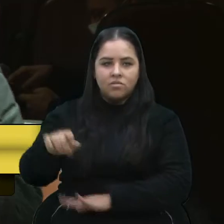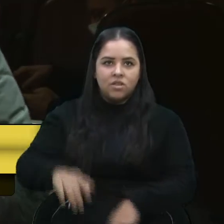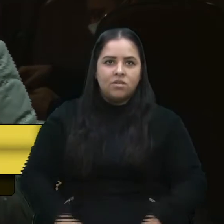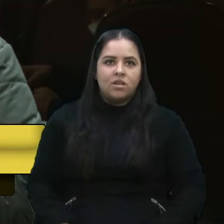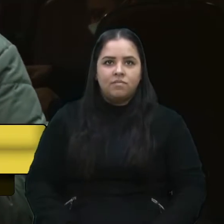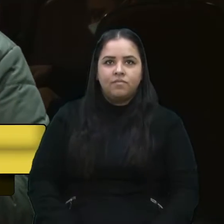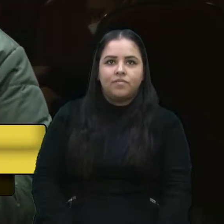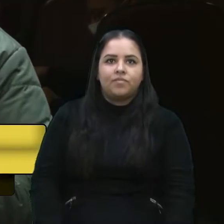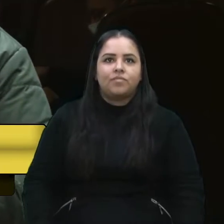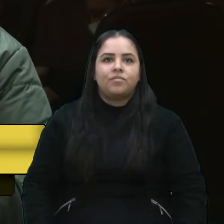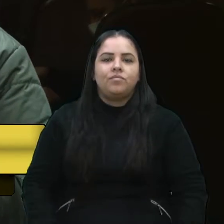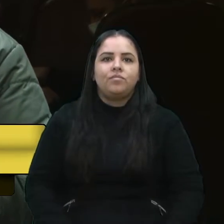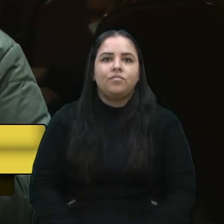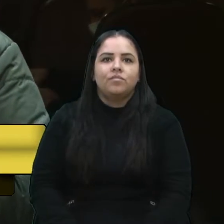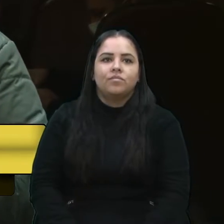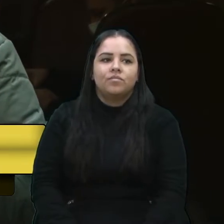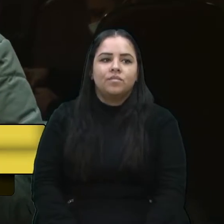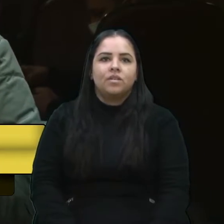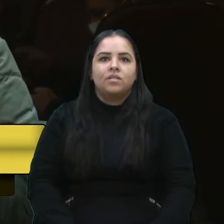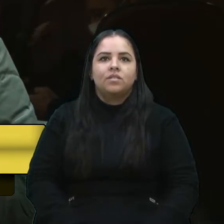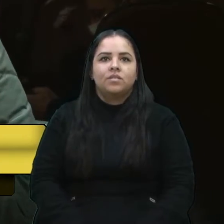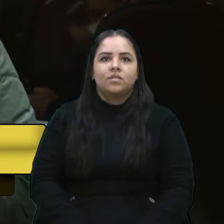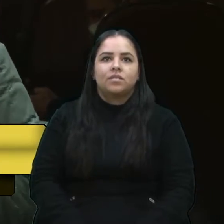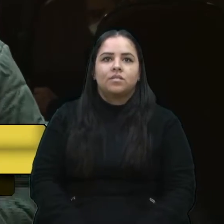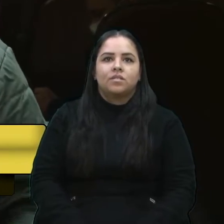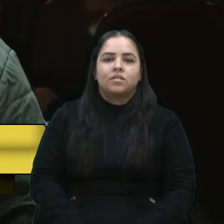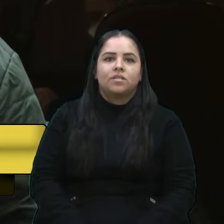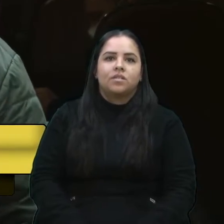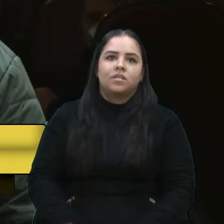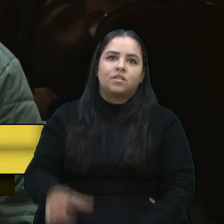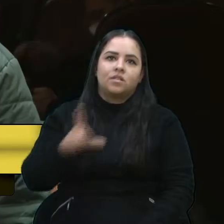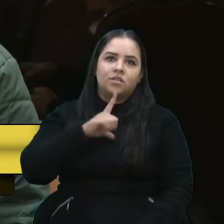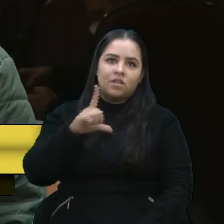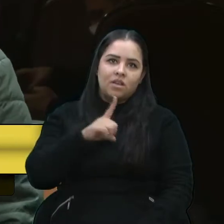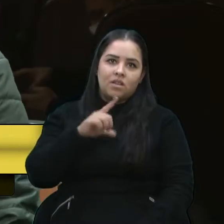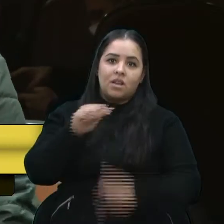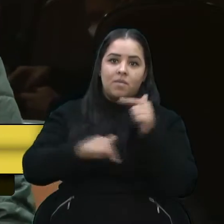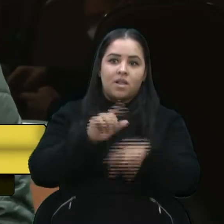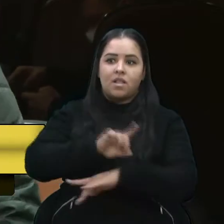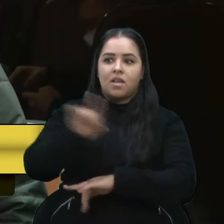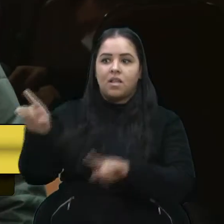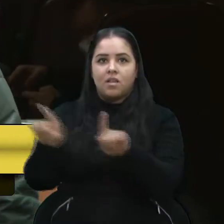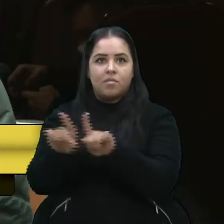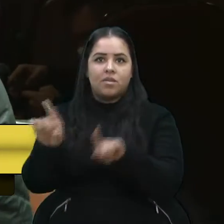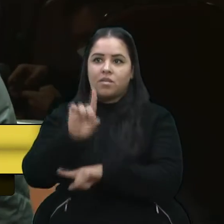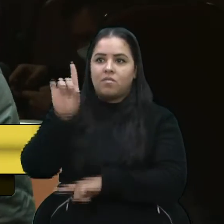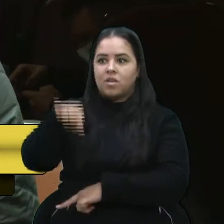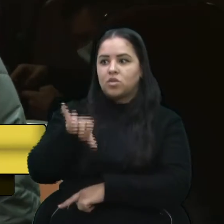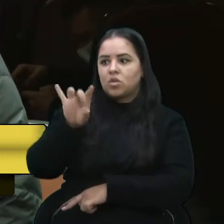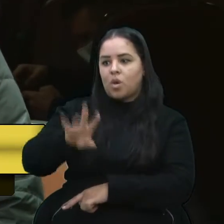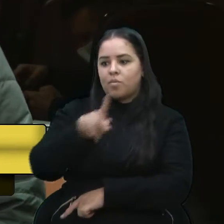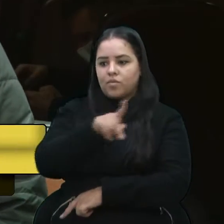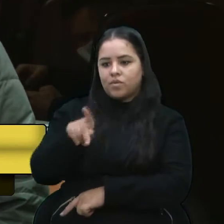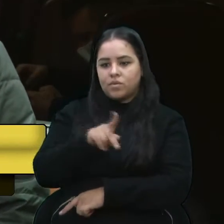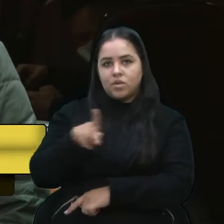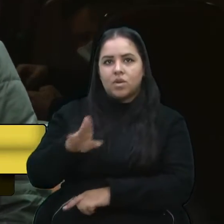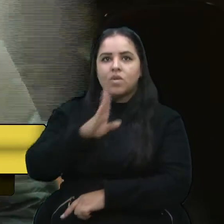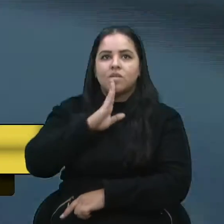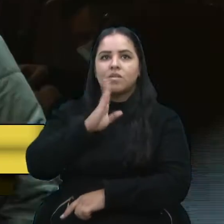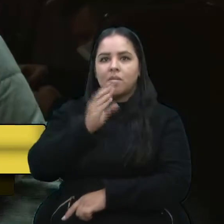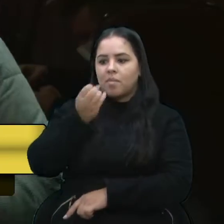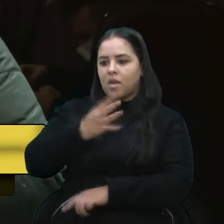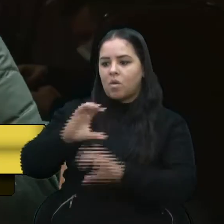o corpo docente, professores e quem trabalha lá também, não só os professores, e conhece bem a